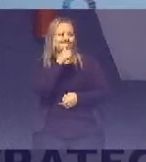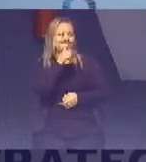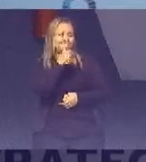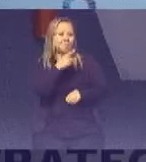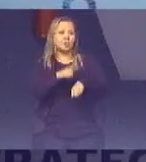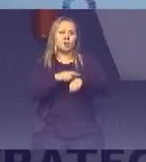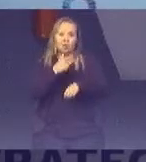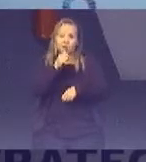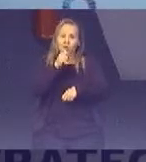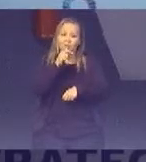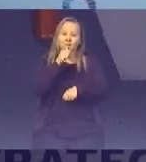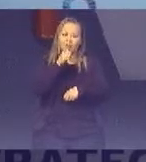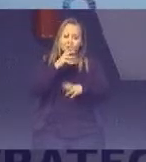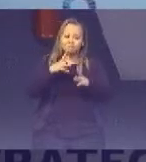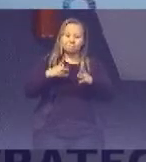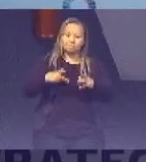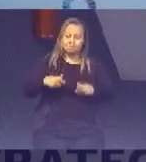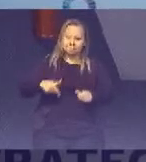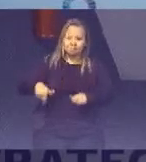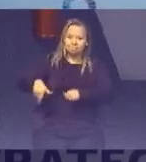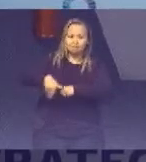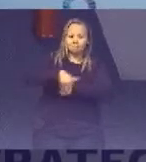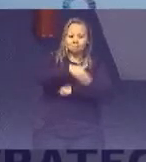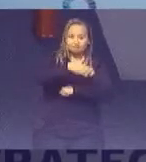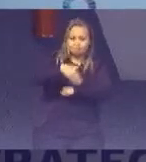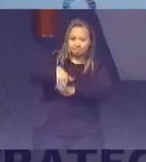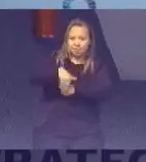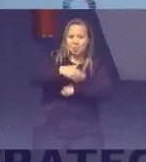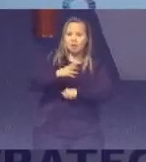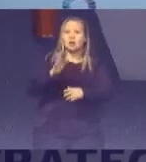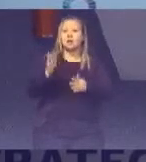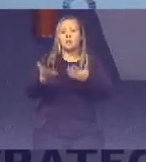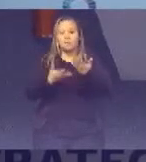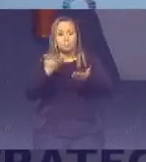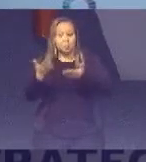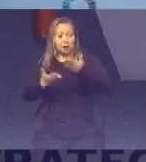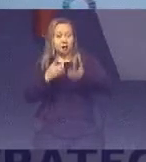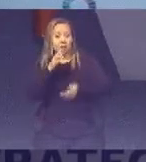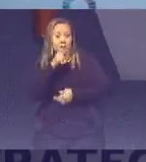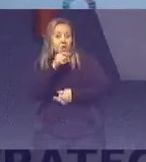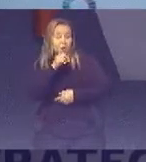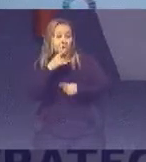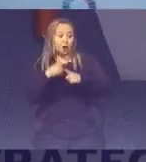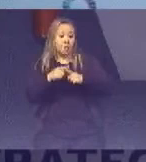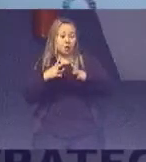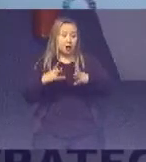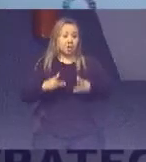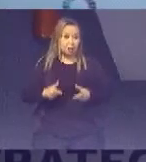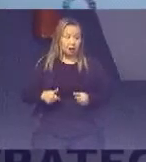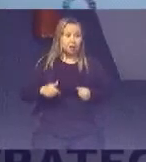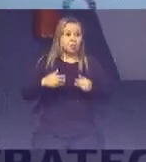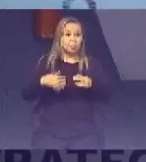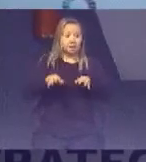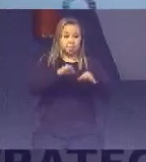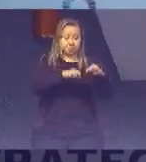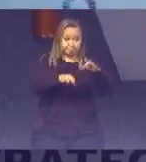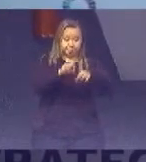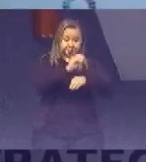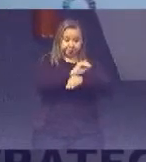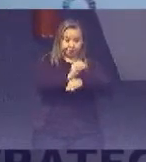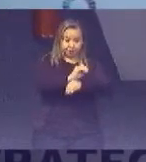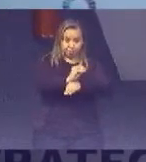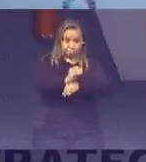falei em saneamento Eu já faço a ligação com a água Porque o saneamento pode comprometer a qualidade da água